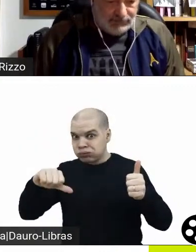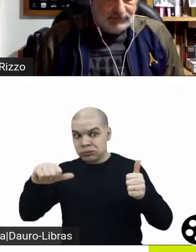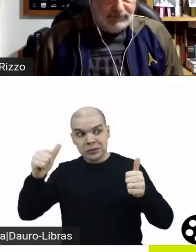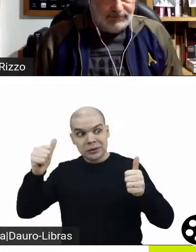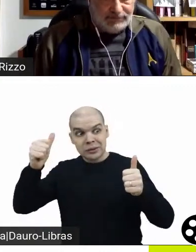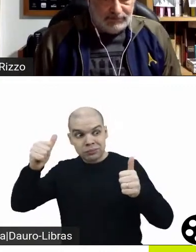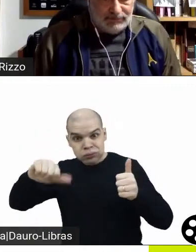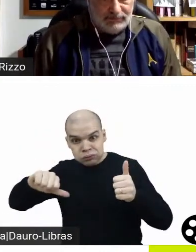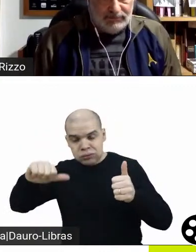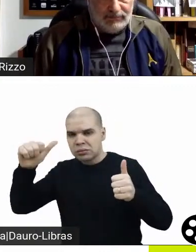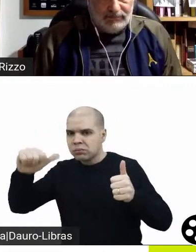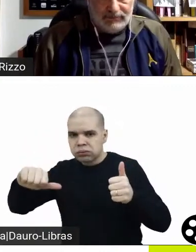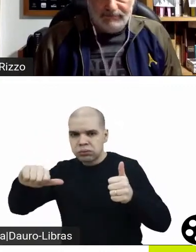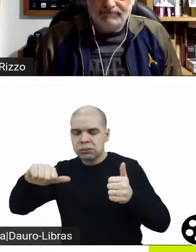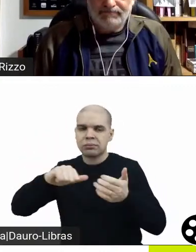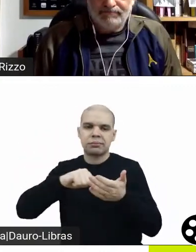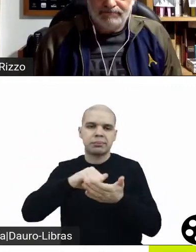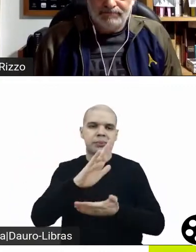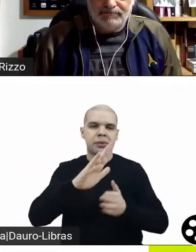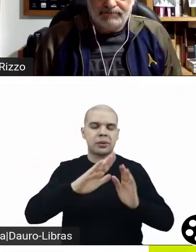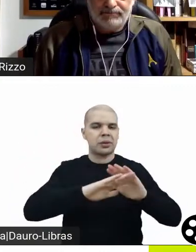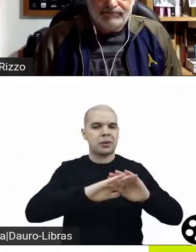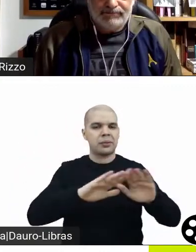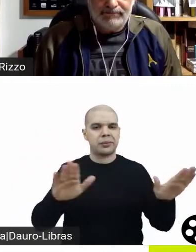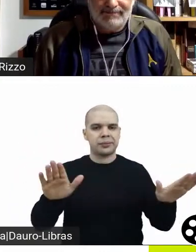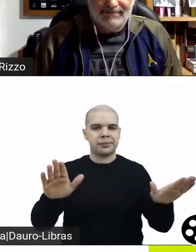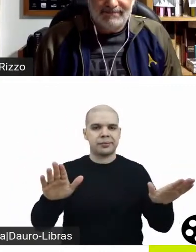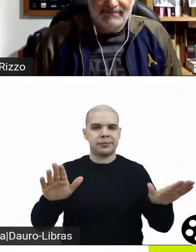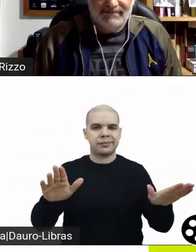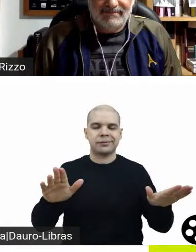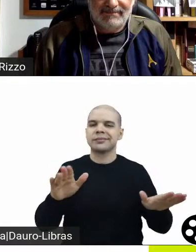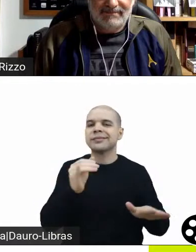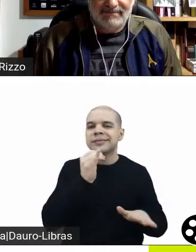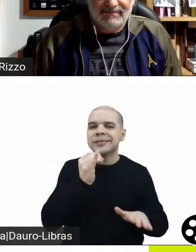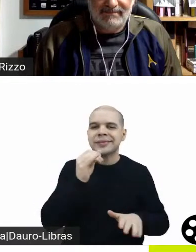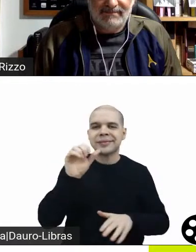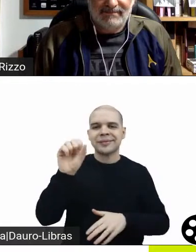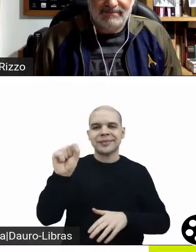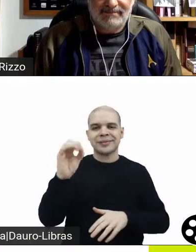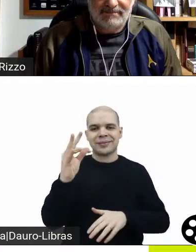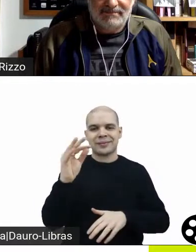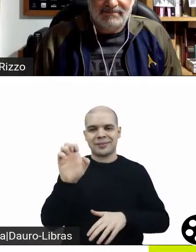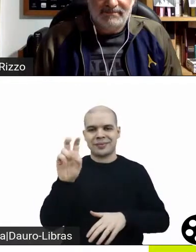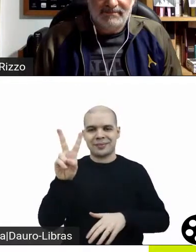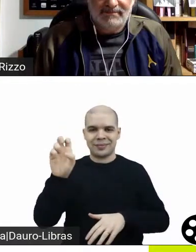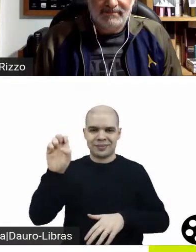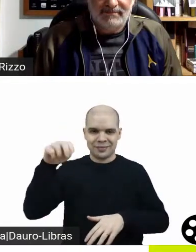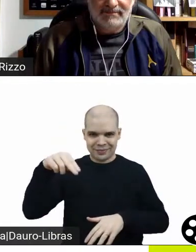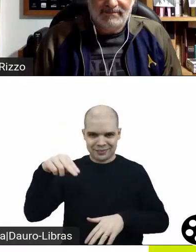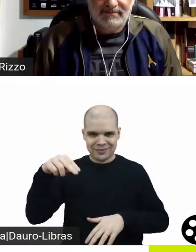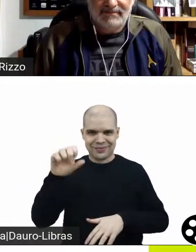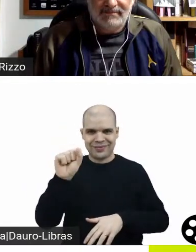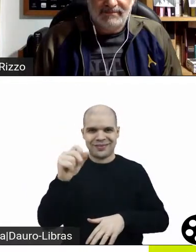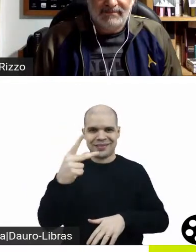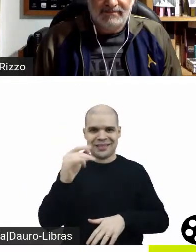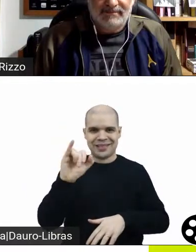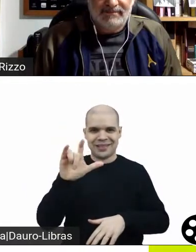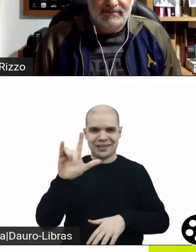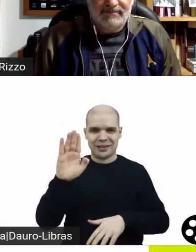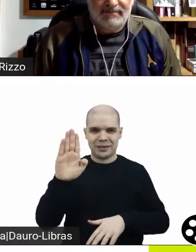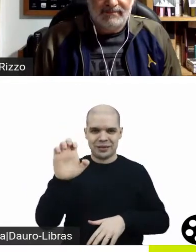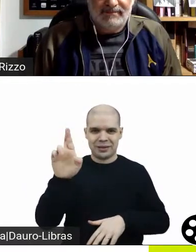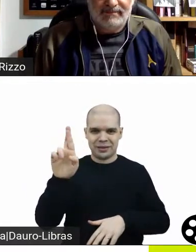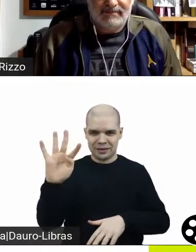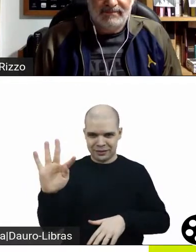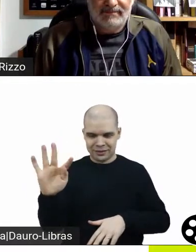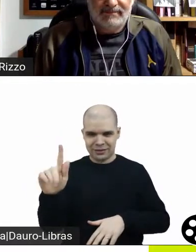fracassos e nem por isso deixou de ser o Steven Spielberg. Já esse PJ Hogan, ele chega nos Estados Unidos, ele